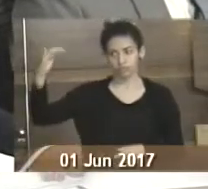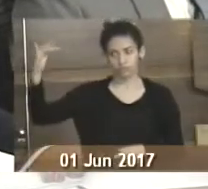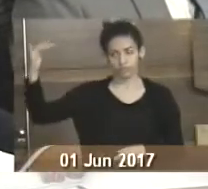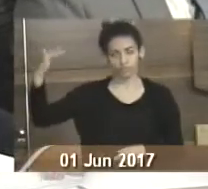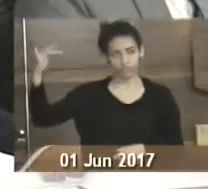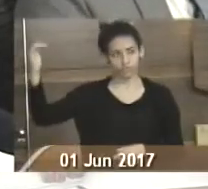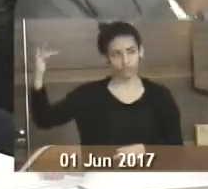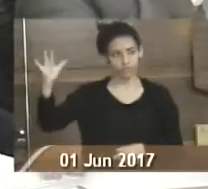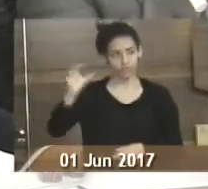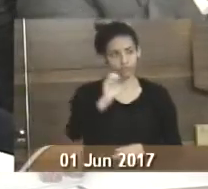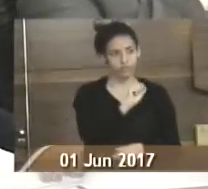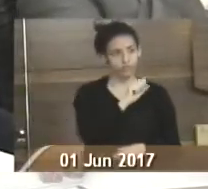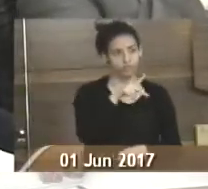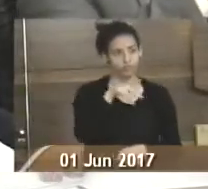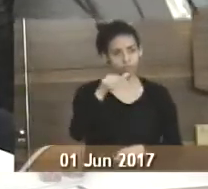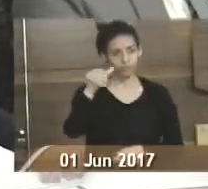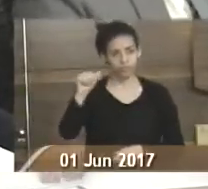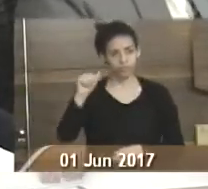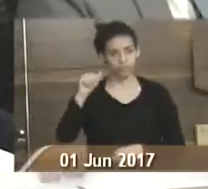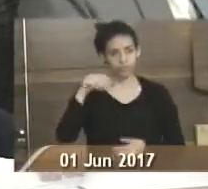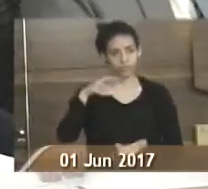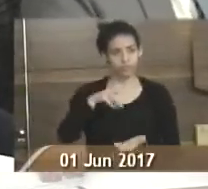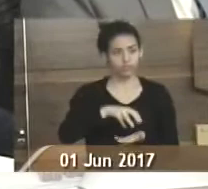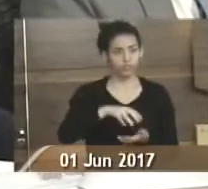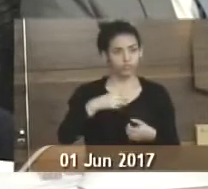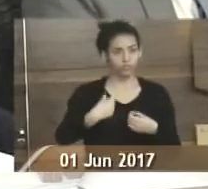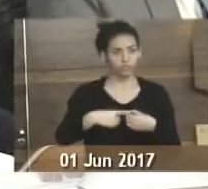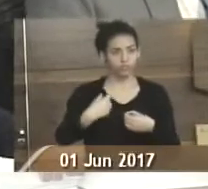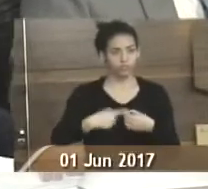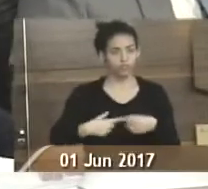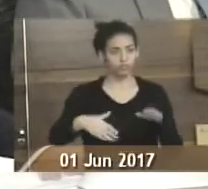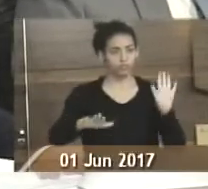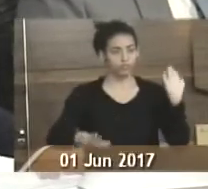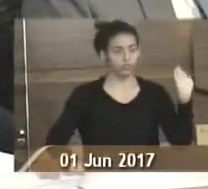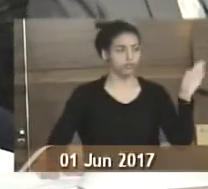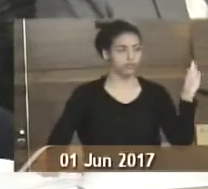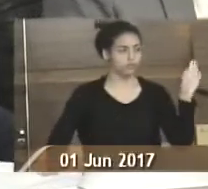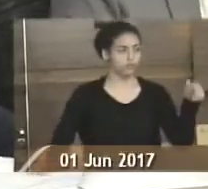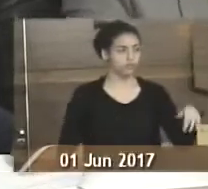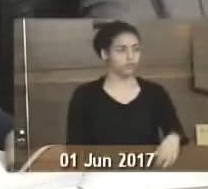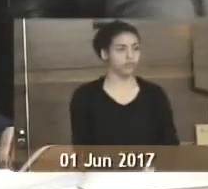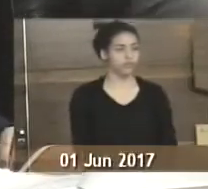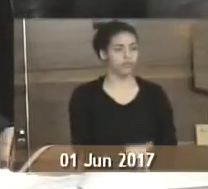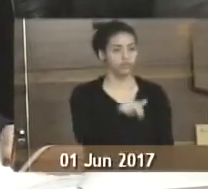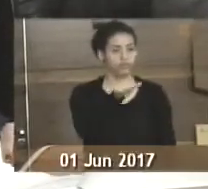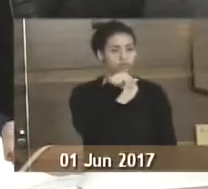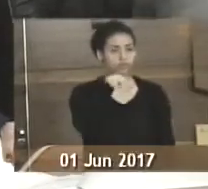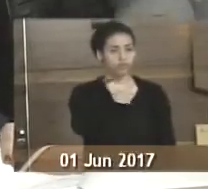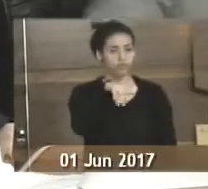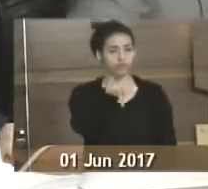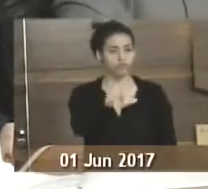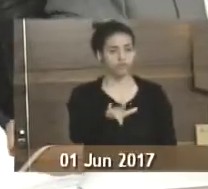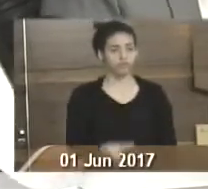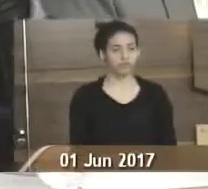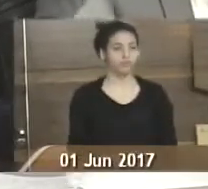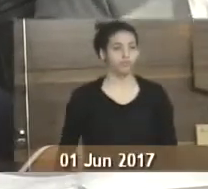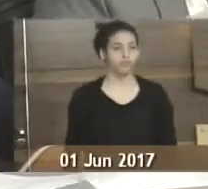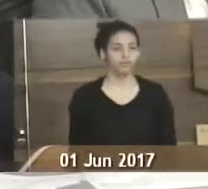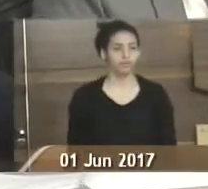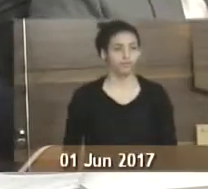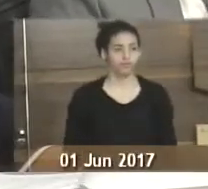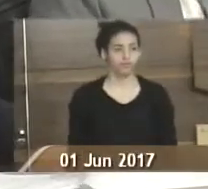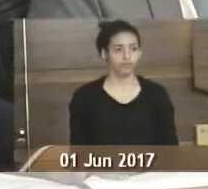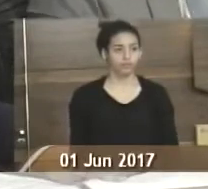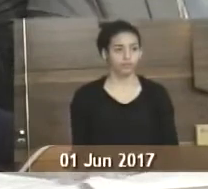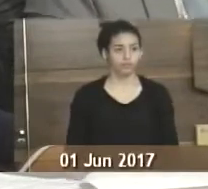dos médicos da unidade de saúde, estratégia de saúde da família Armezindo Lopes da Rocha, localizado na rua Leandro José de Figueiredo,